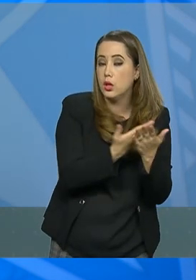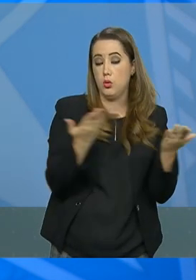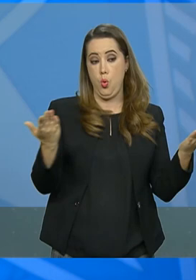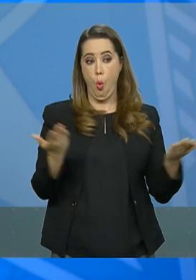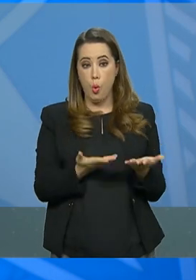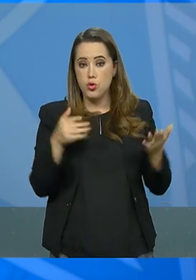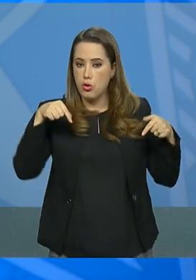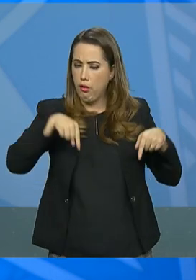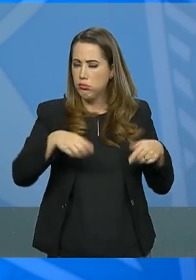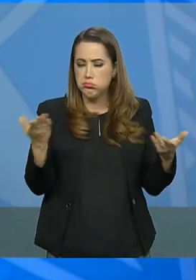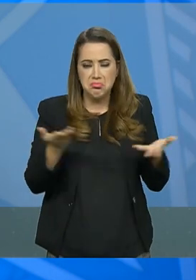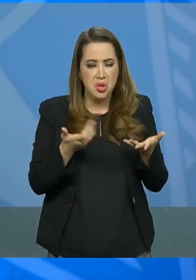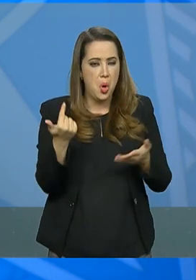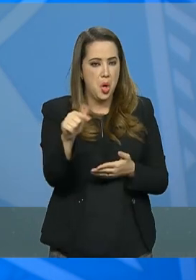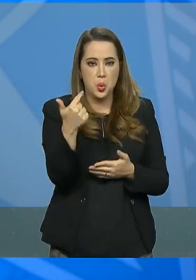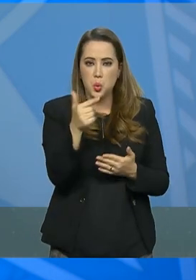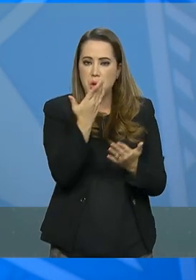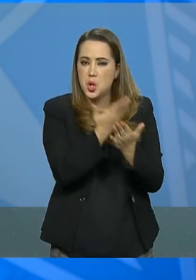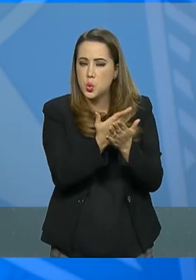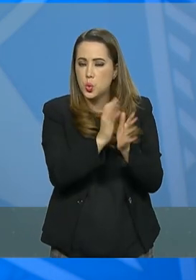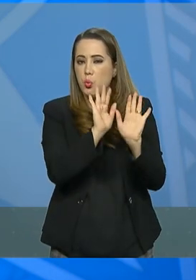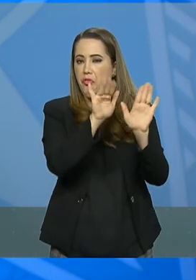conclusões dessas análises.